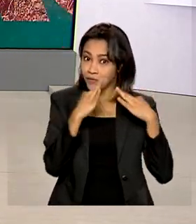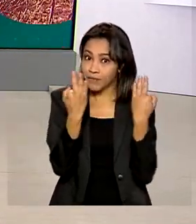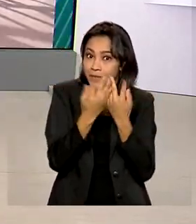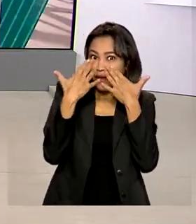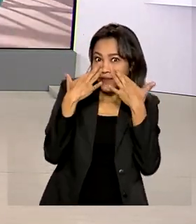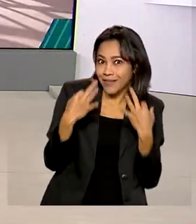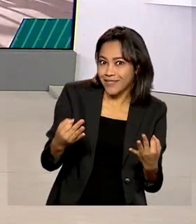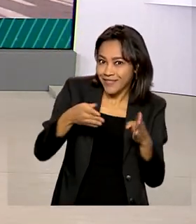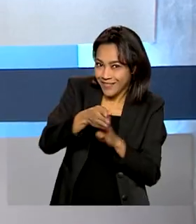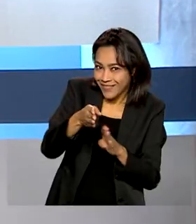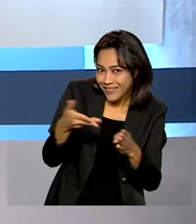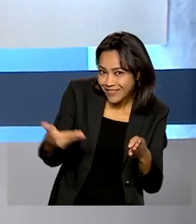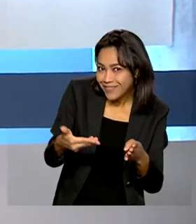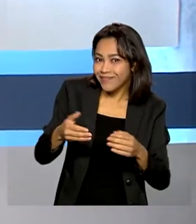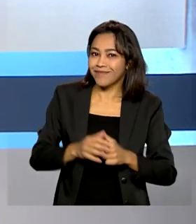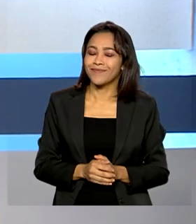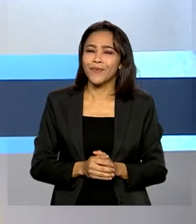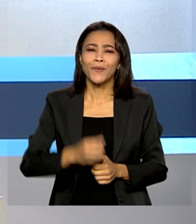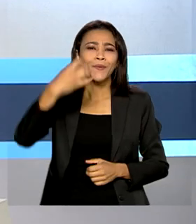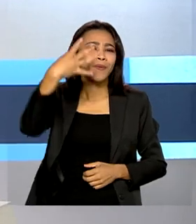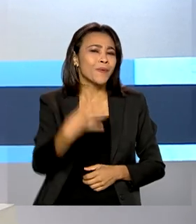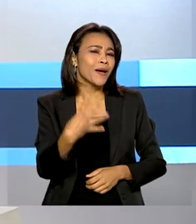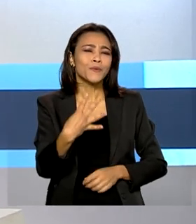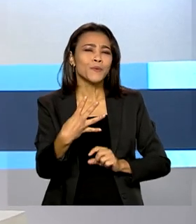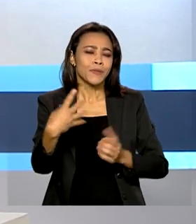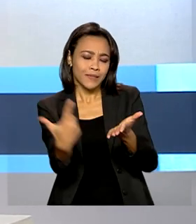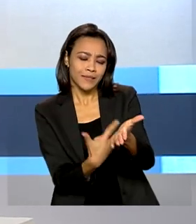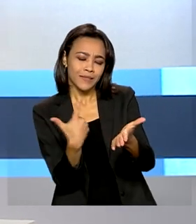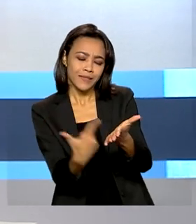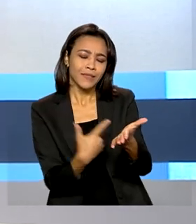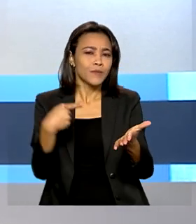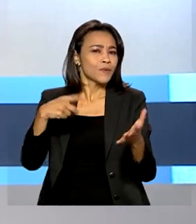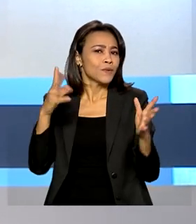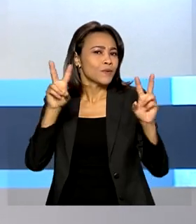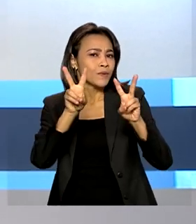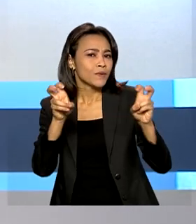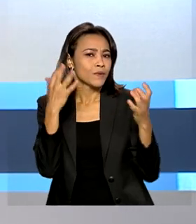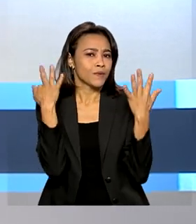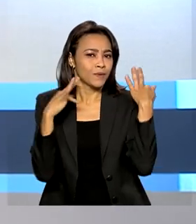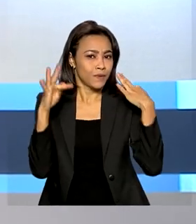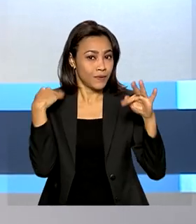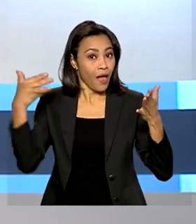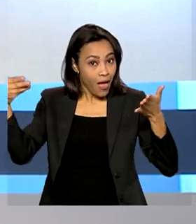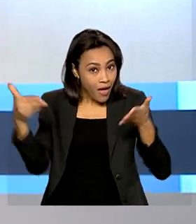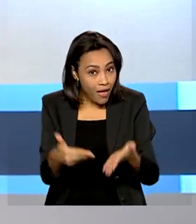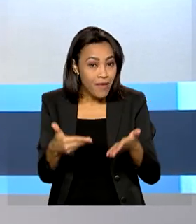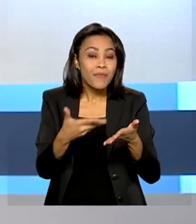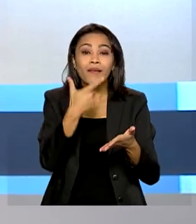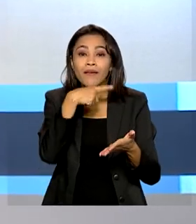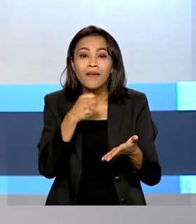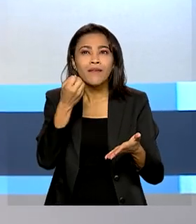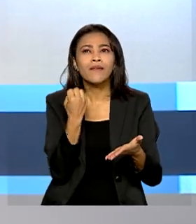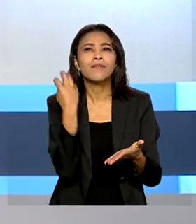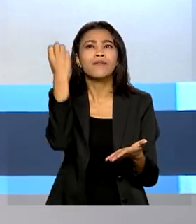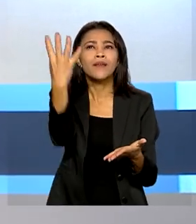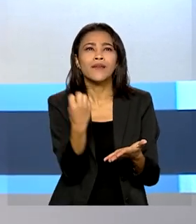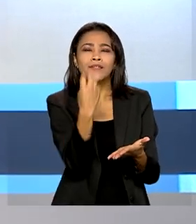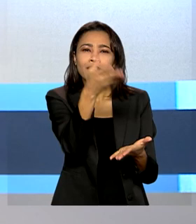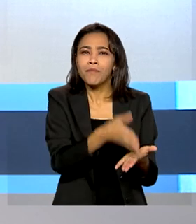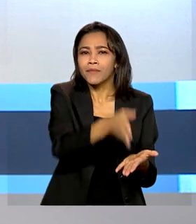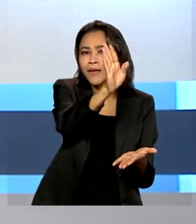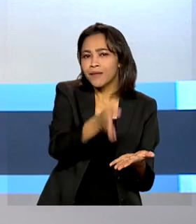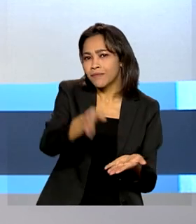presta atenção nessa dica então. O quarto guia consumidor turista é destinado justamente para quem vai viajar